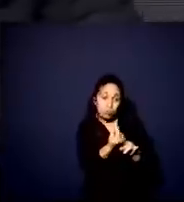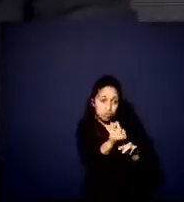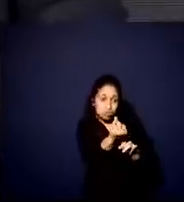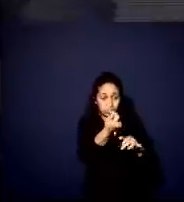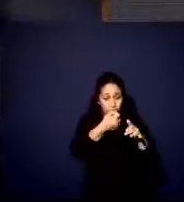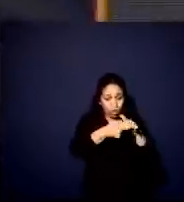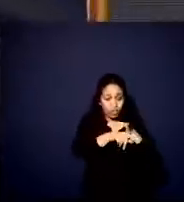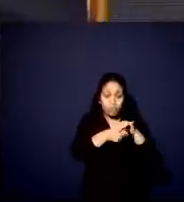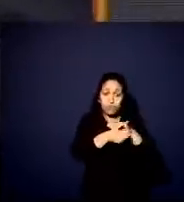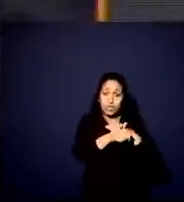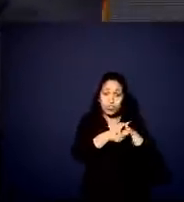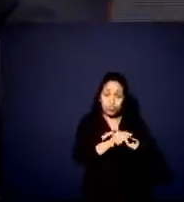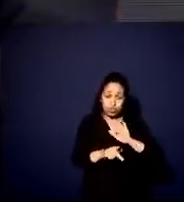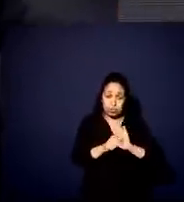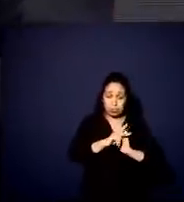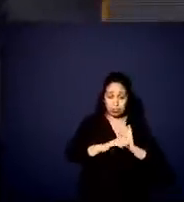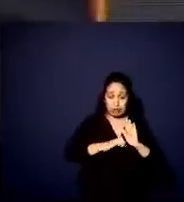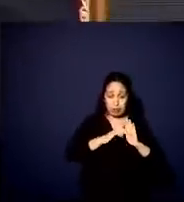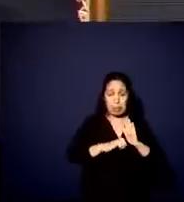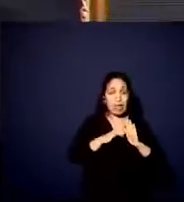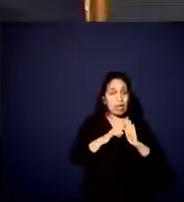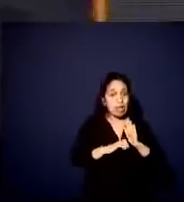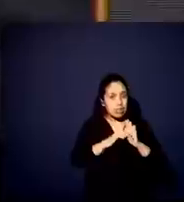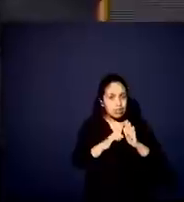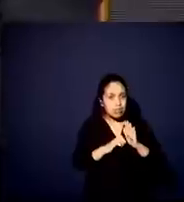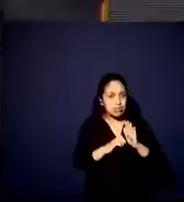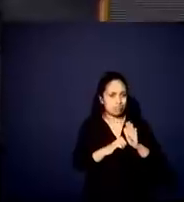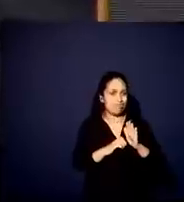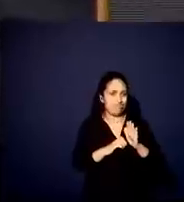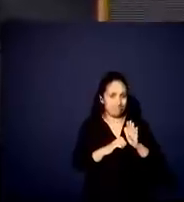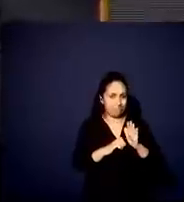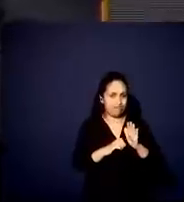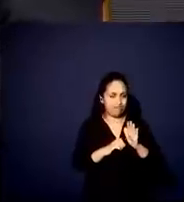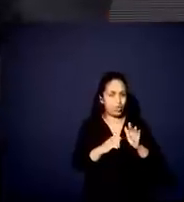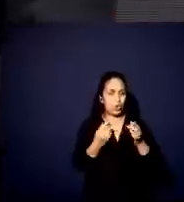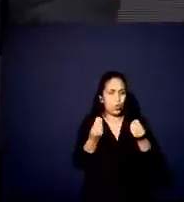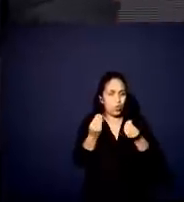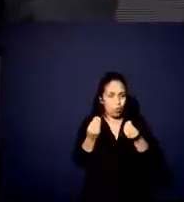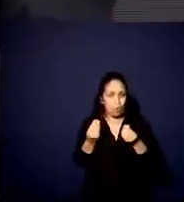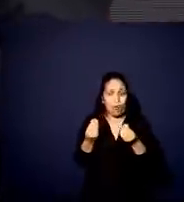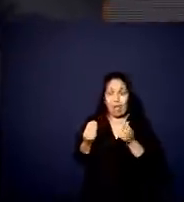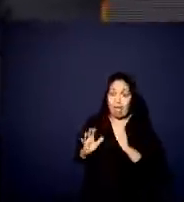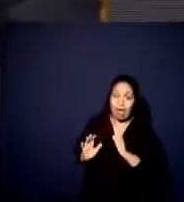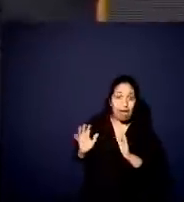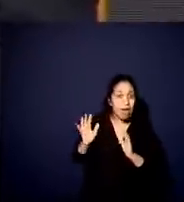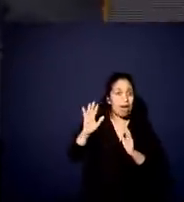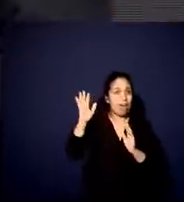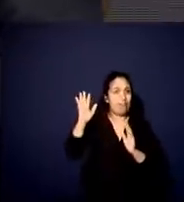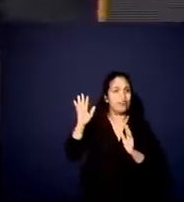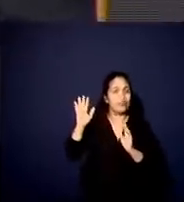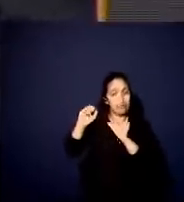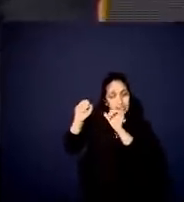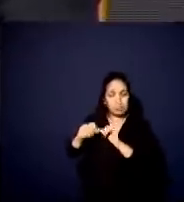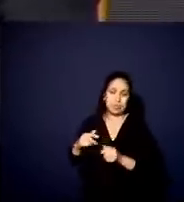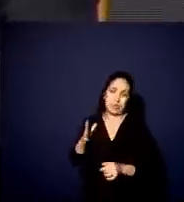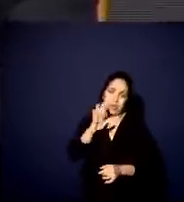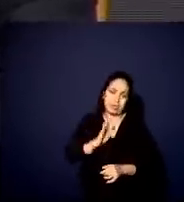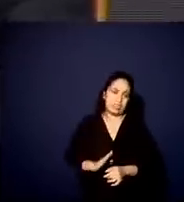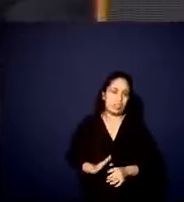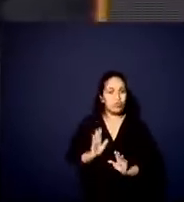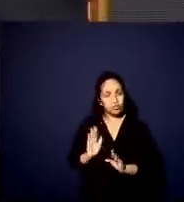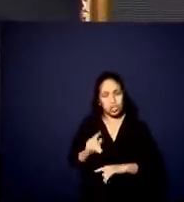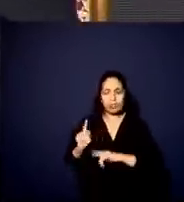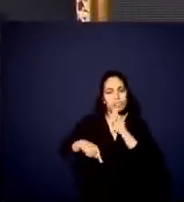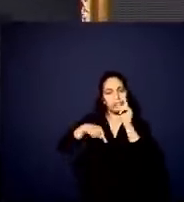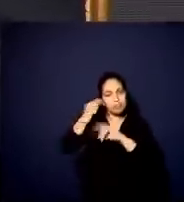investir na sua própria empresa, e deixando mais claro como é o sistema tributário brasileiro, já é um grande avanço. E depois você vai